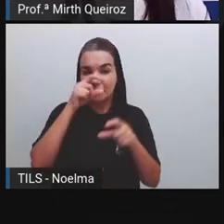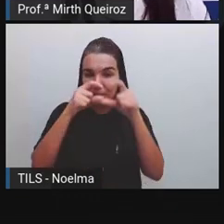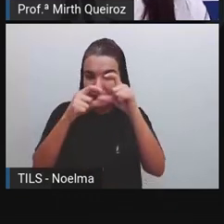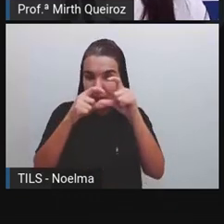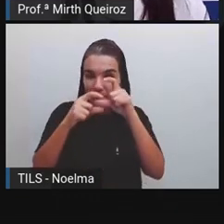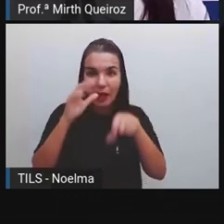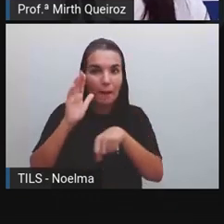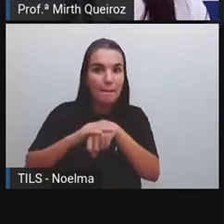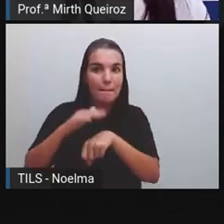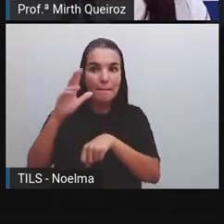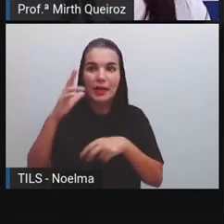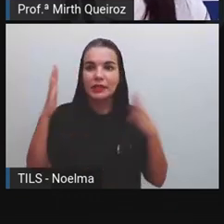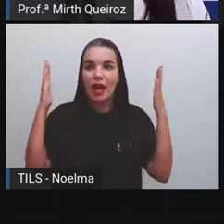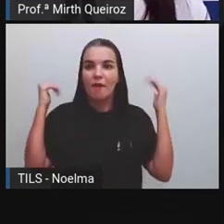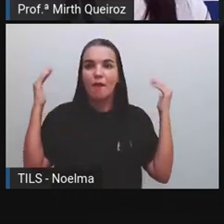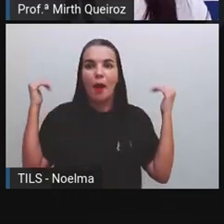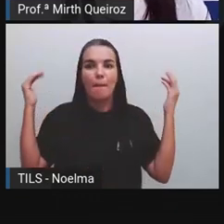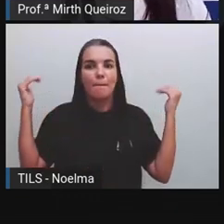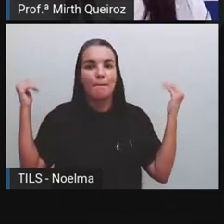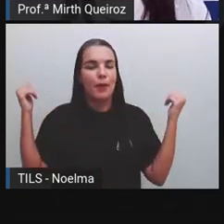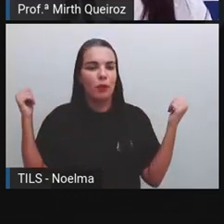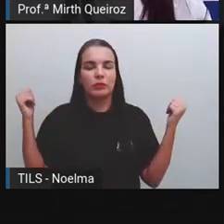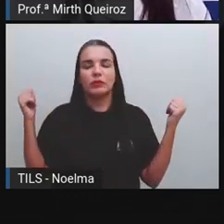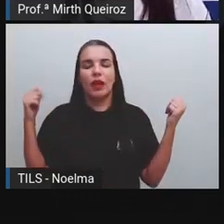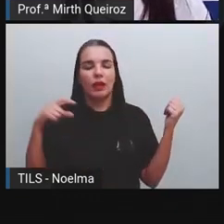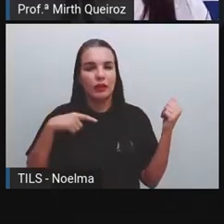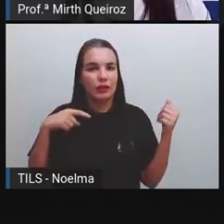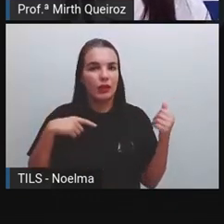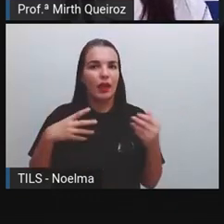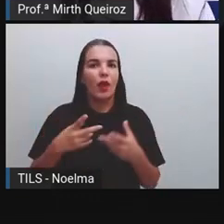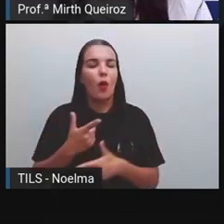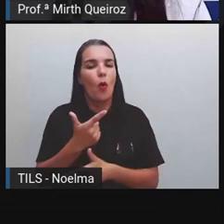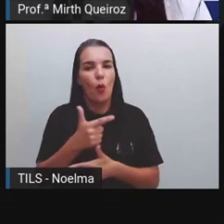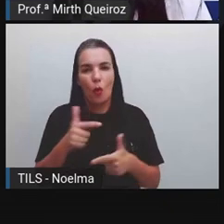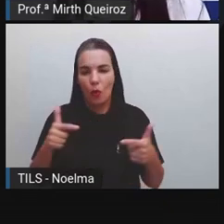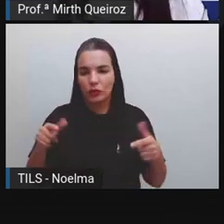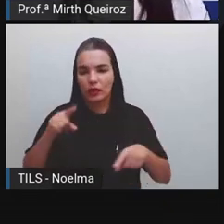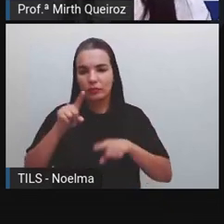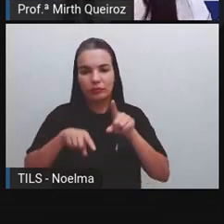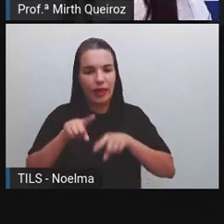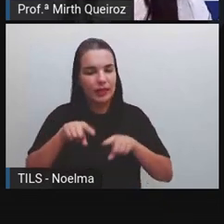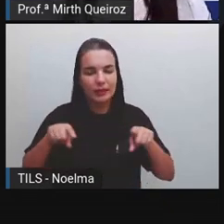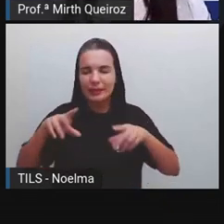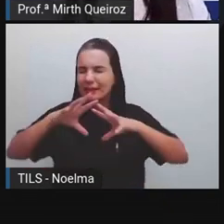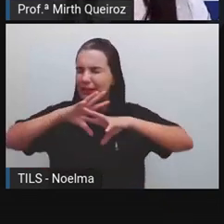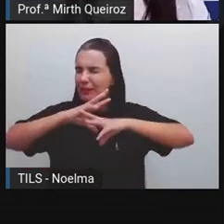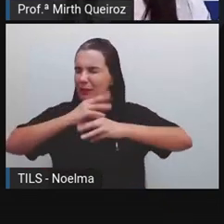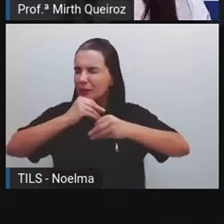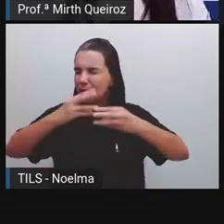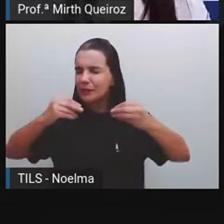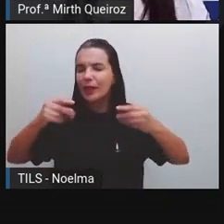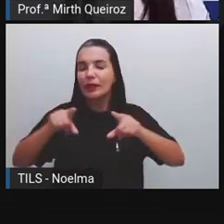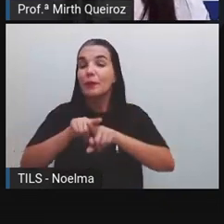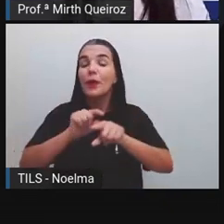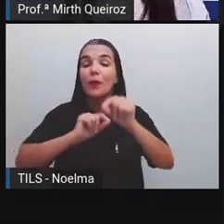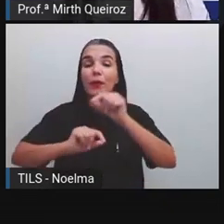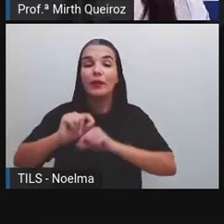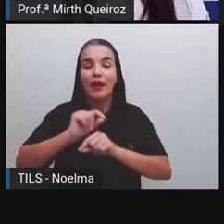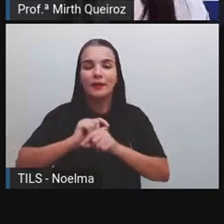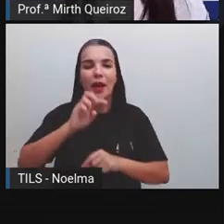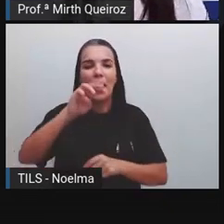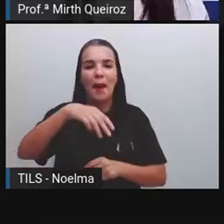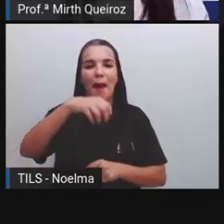quadrinhos mais famosos aí do Brasil. mas nós temos várias outras também. Nós vimos também sobre a Mafalda, né?